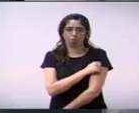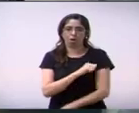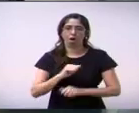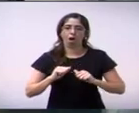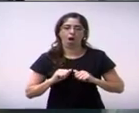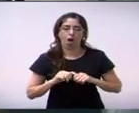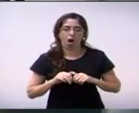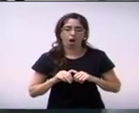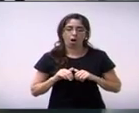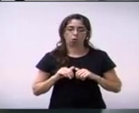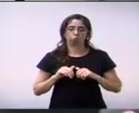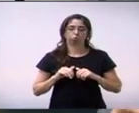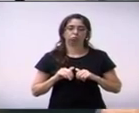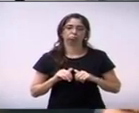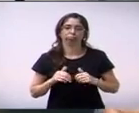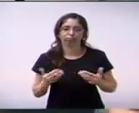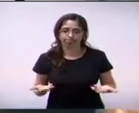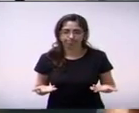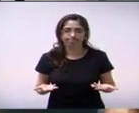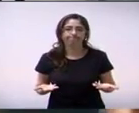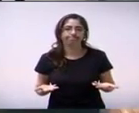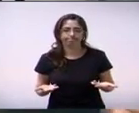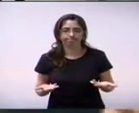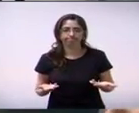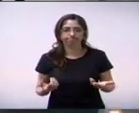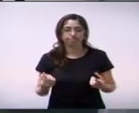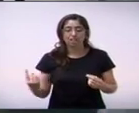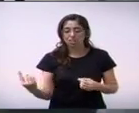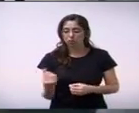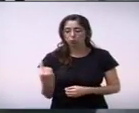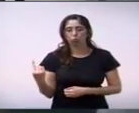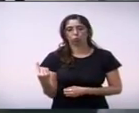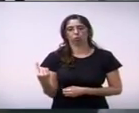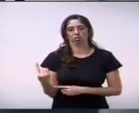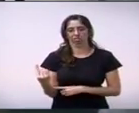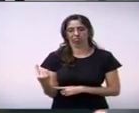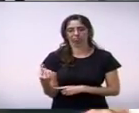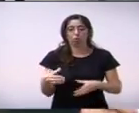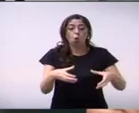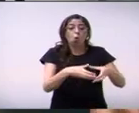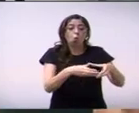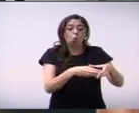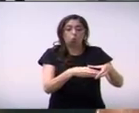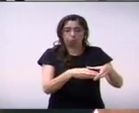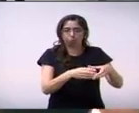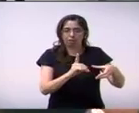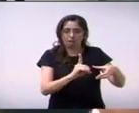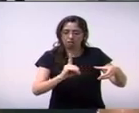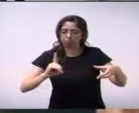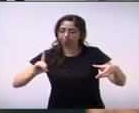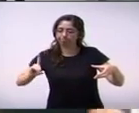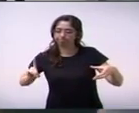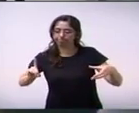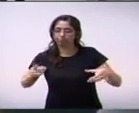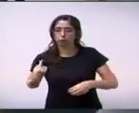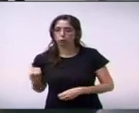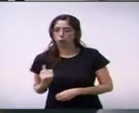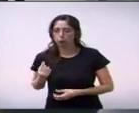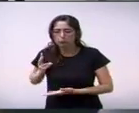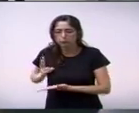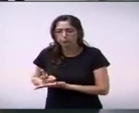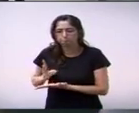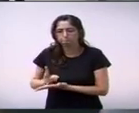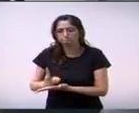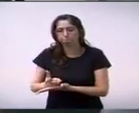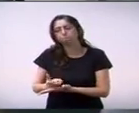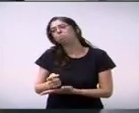grande parte da nossa população e é tão pouco comentada e tão pouco estudada também. Sr.